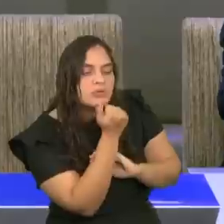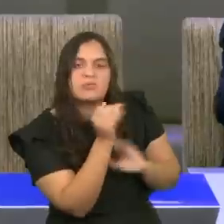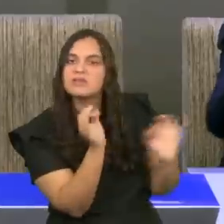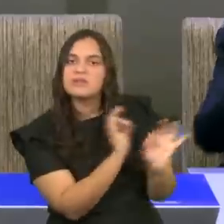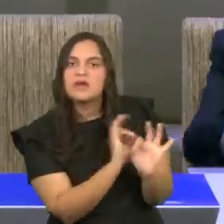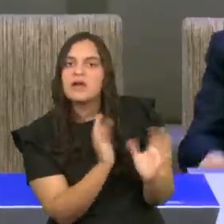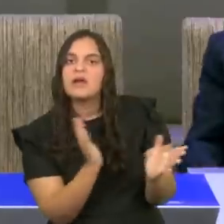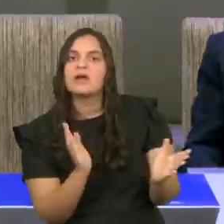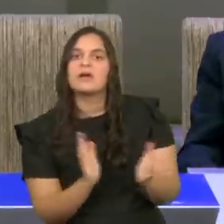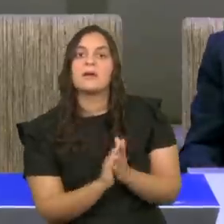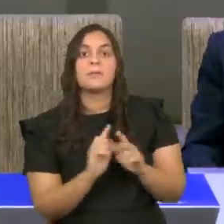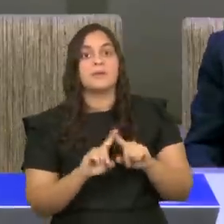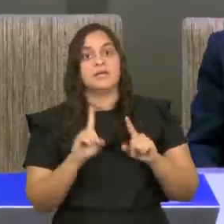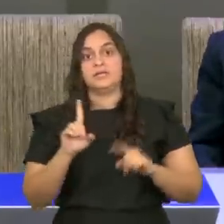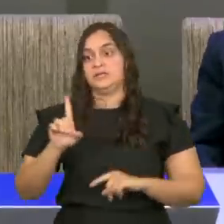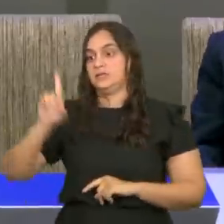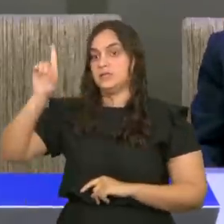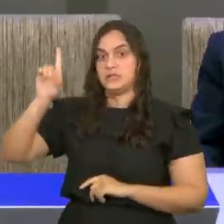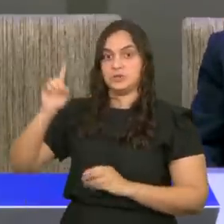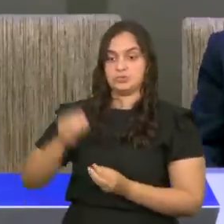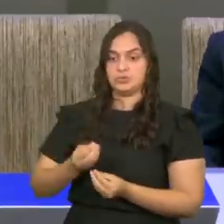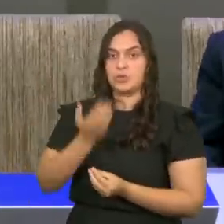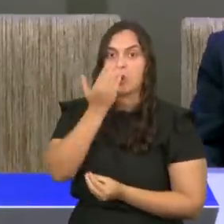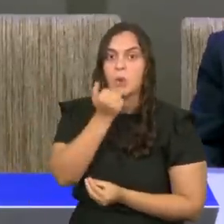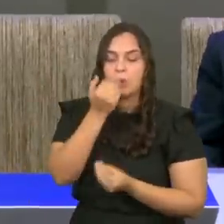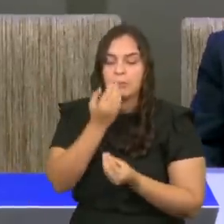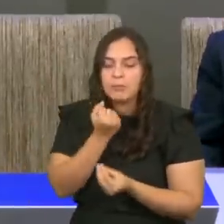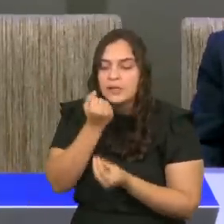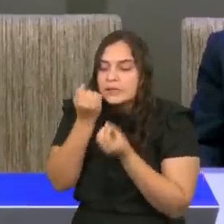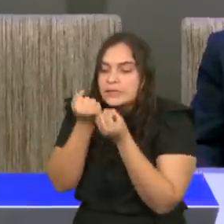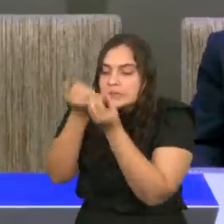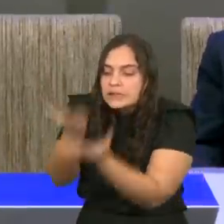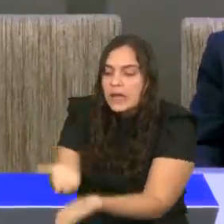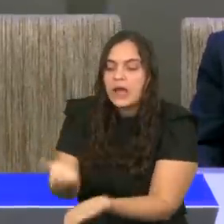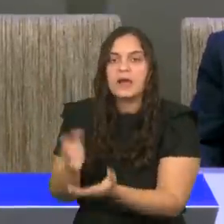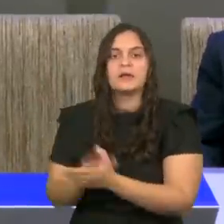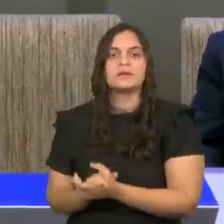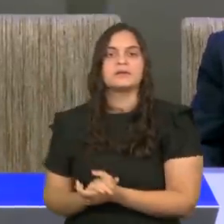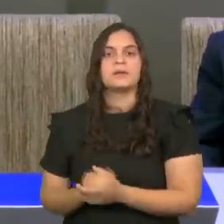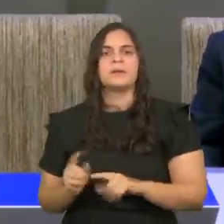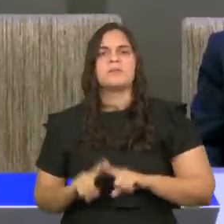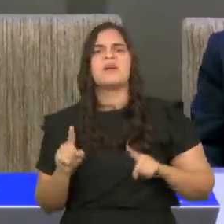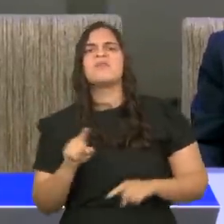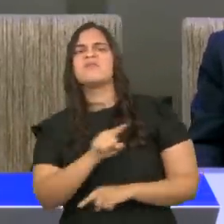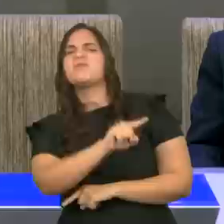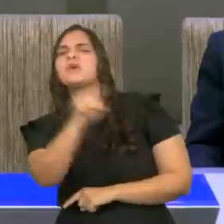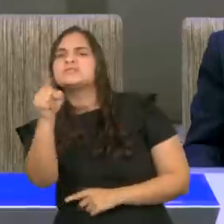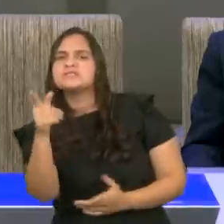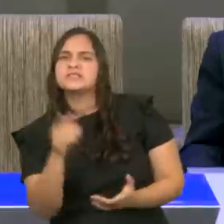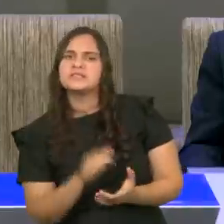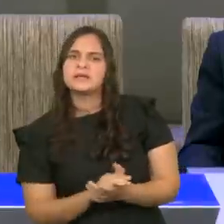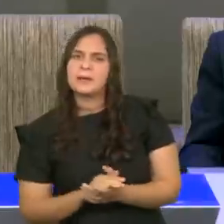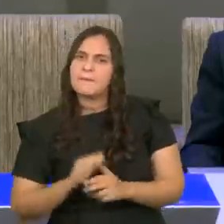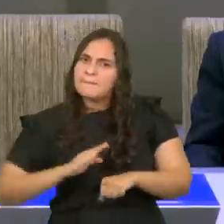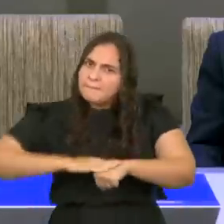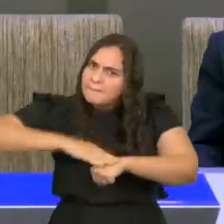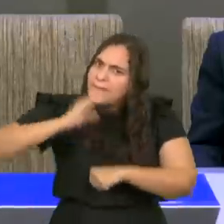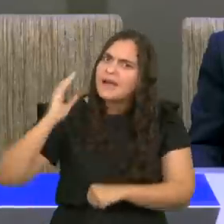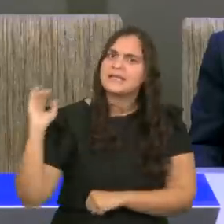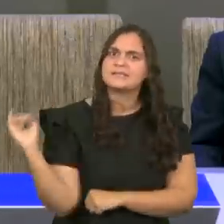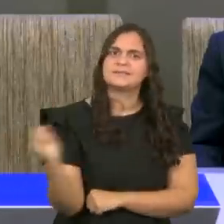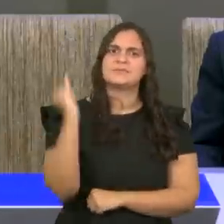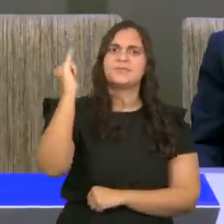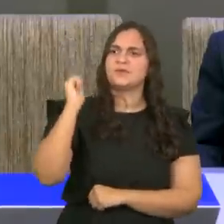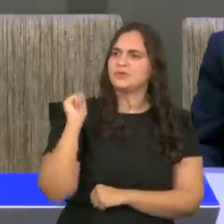Deus os alimenta. Quanto mais valeis o que? Vós. Do